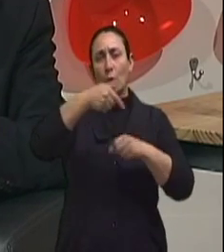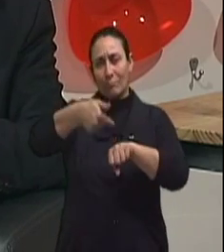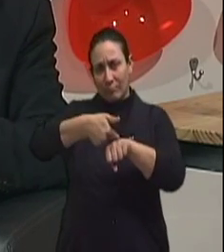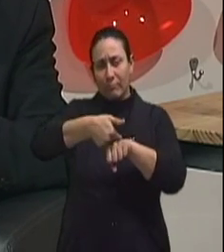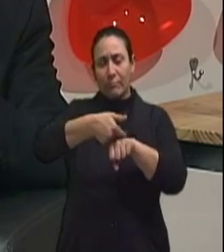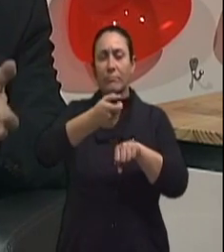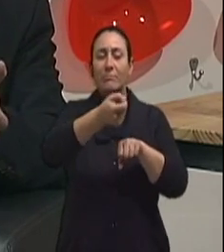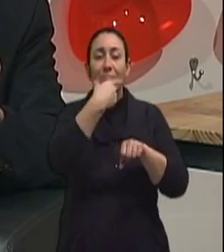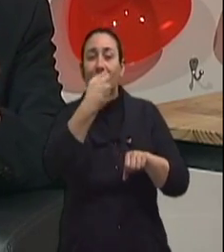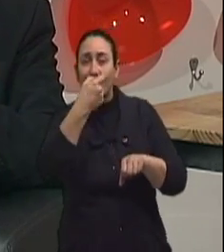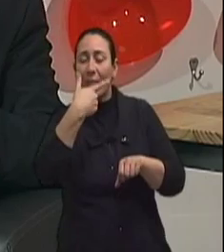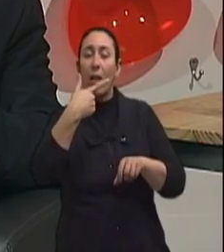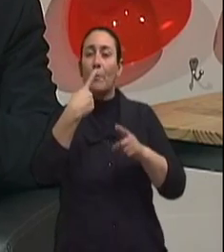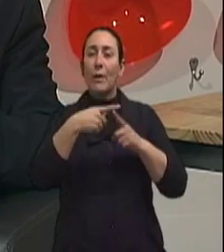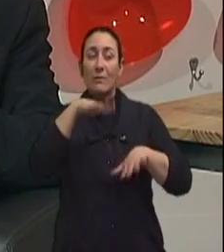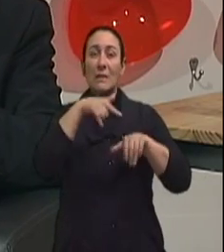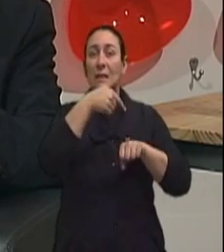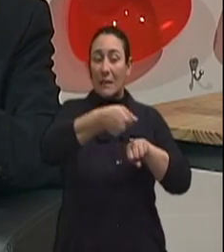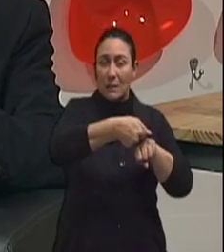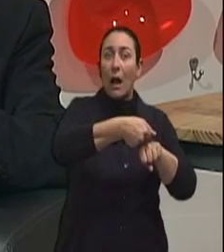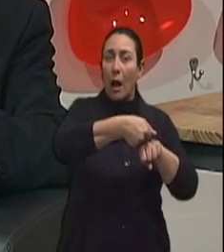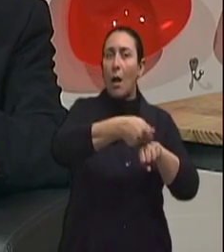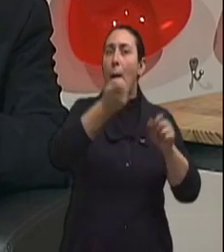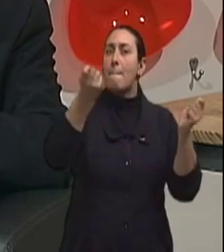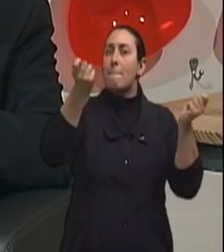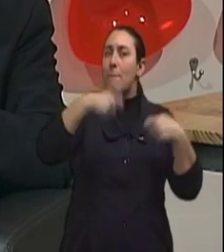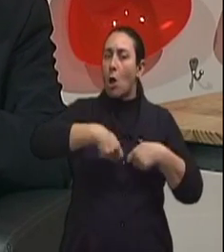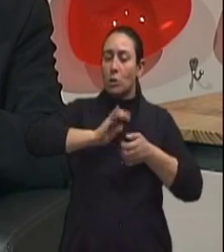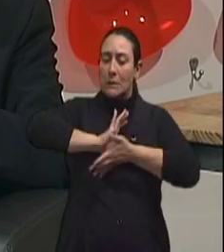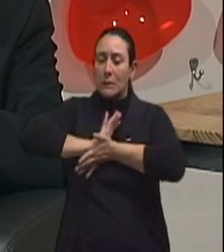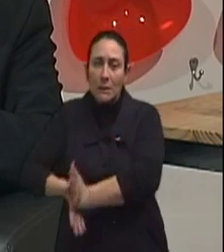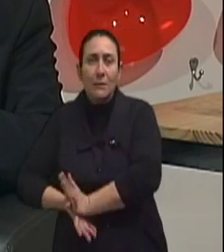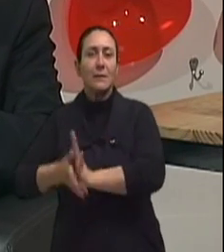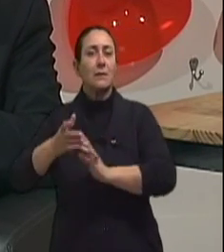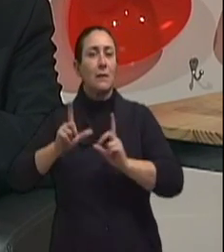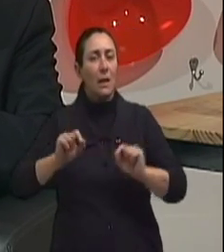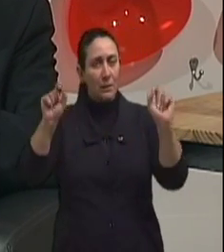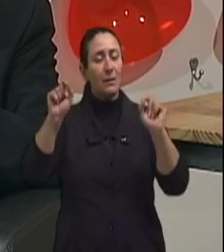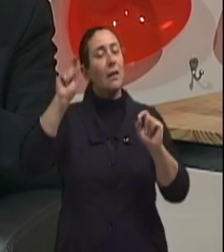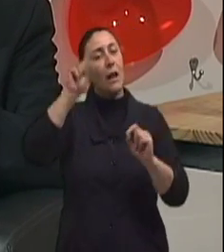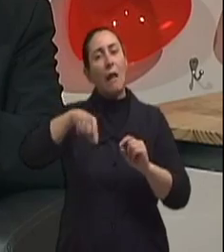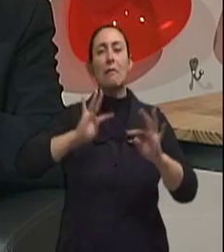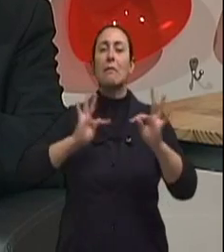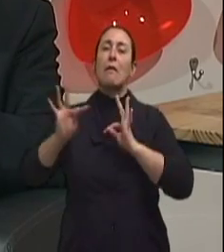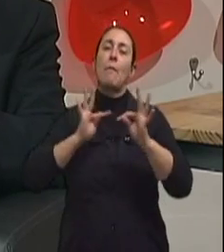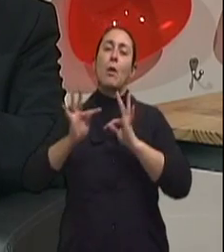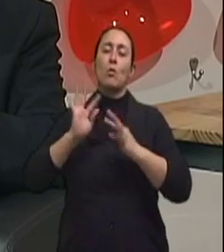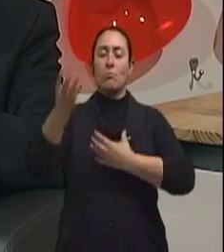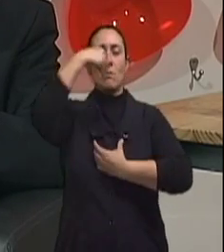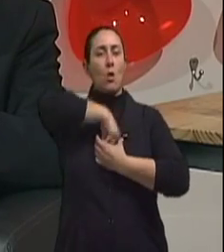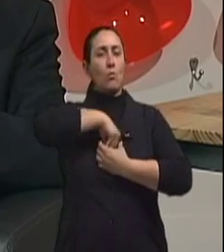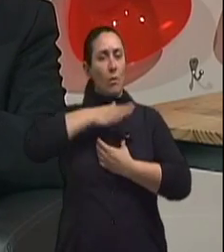inespecíficas, atacam o câncer, mas às vezes mais de um tipo de câncer, para hoje o que a gente chama de tratamentos biológicos, onde é